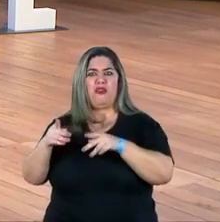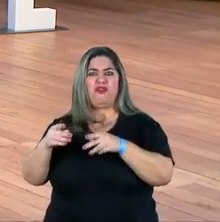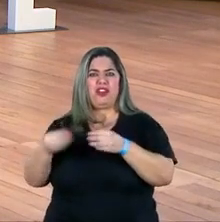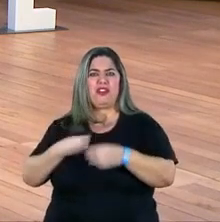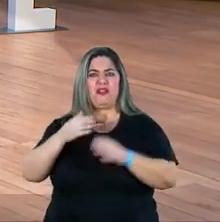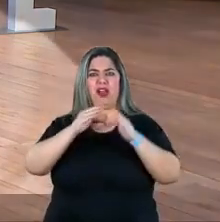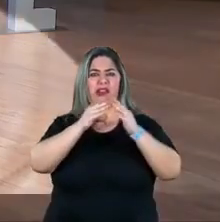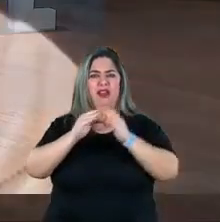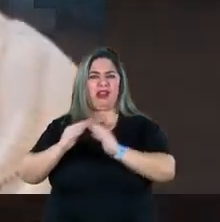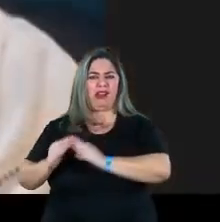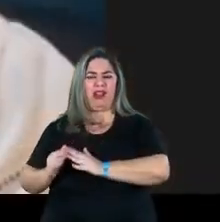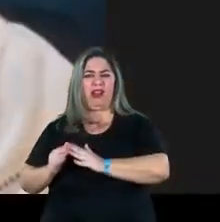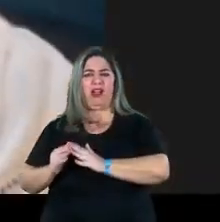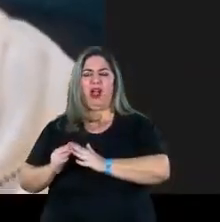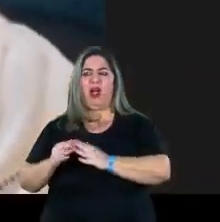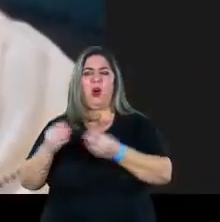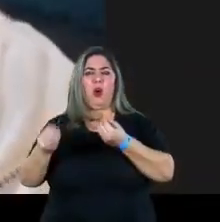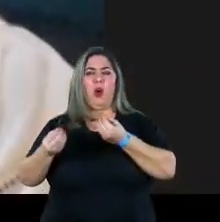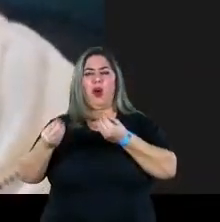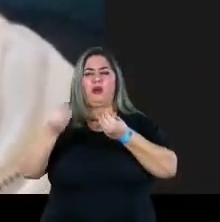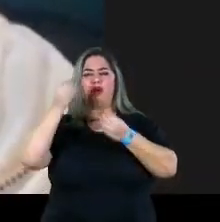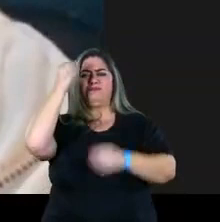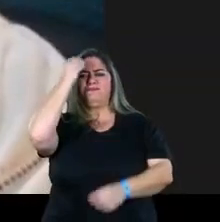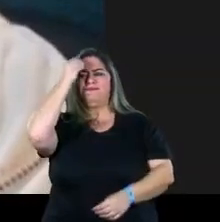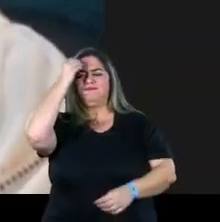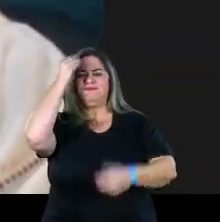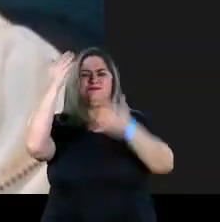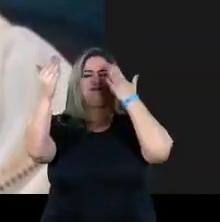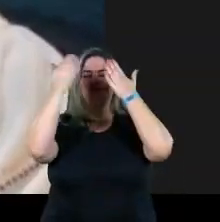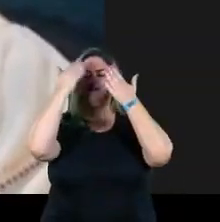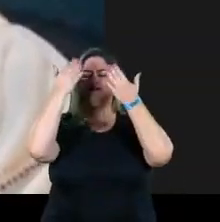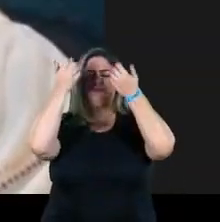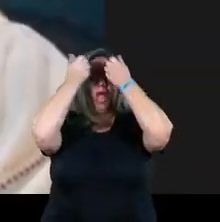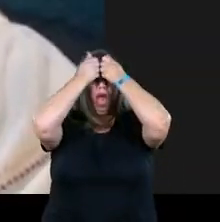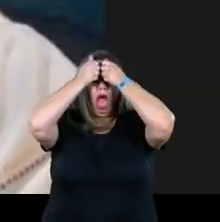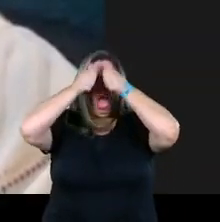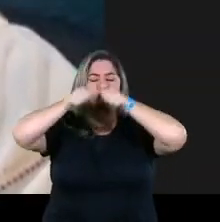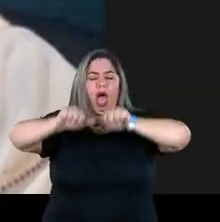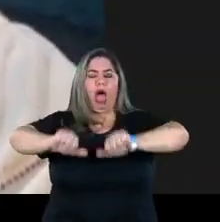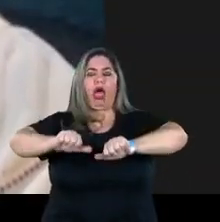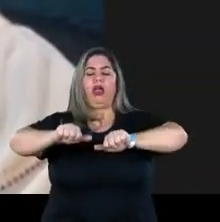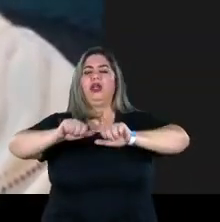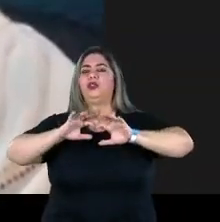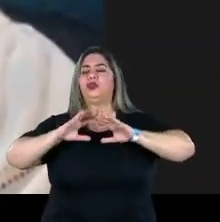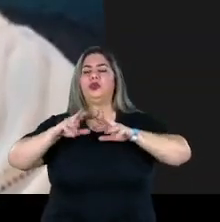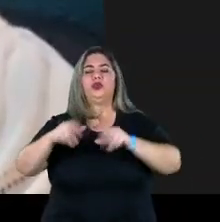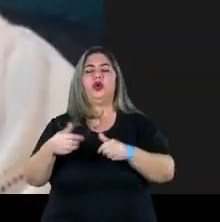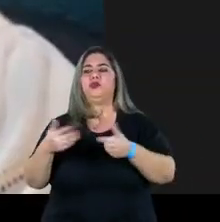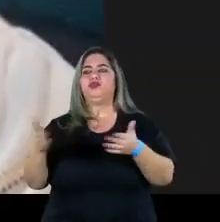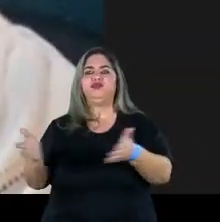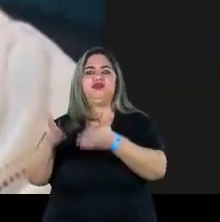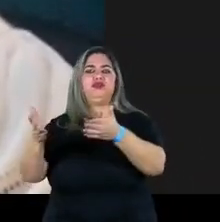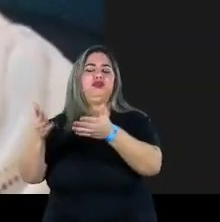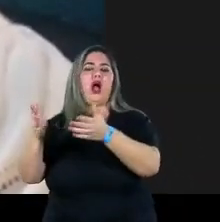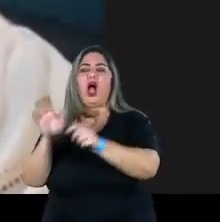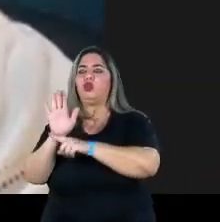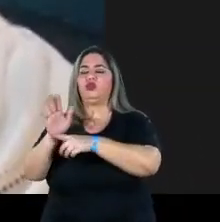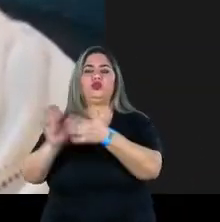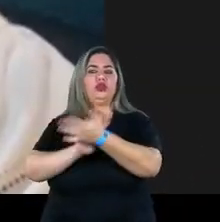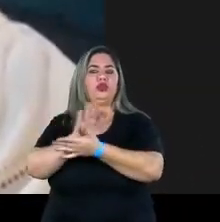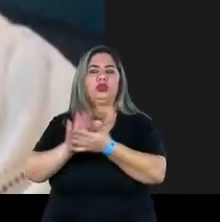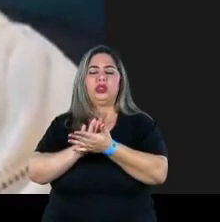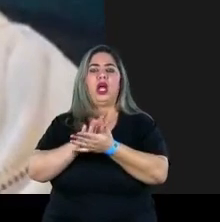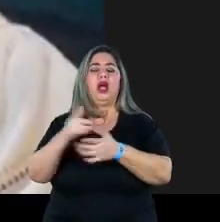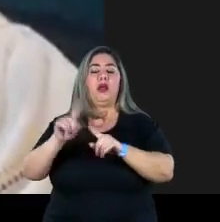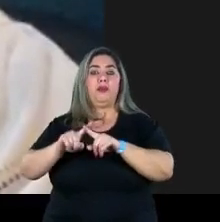exemplo de equilíbrio emocional, porque você não teve tumulto, sacos, as ações, a ação da cidadania, a Cufa e outros mais, foram